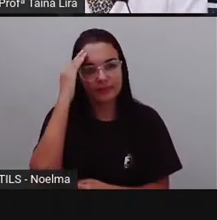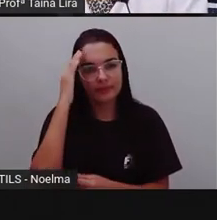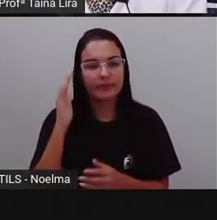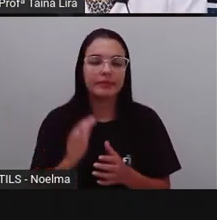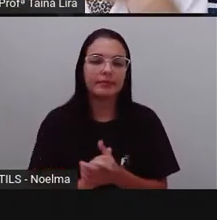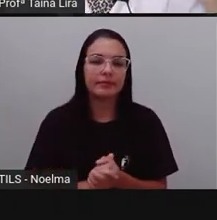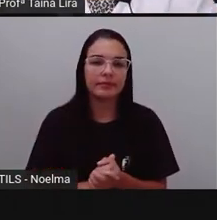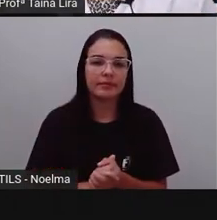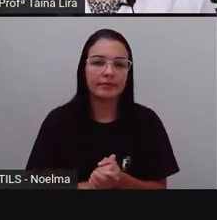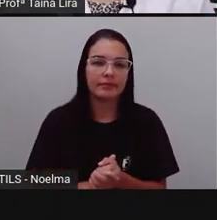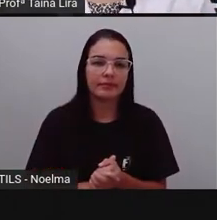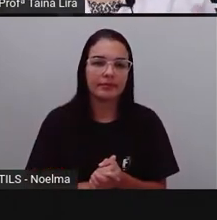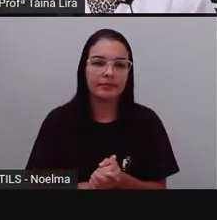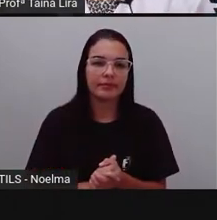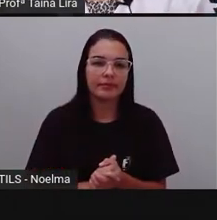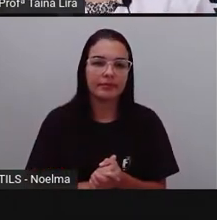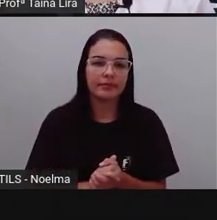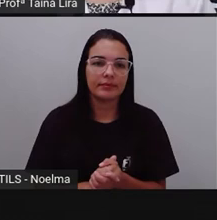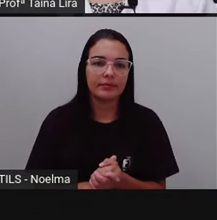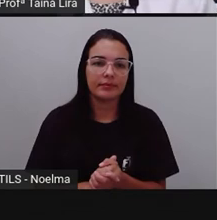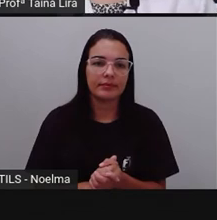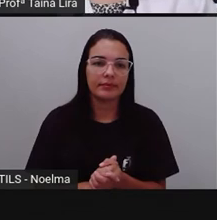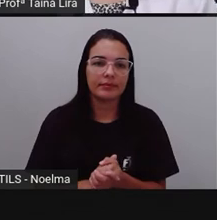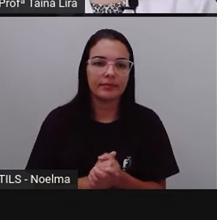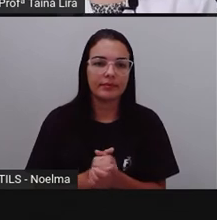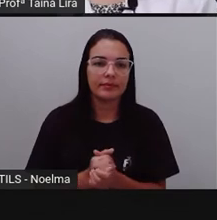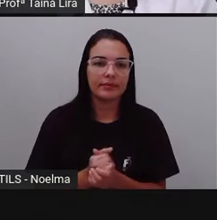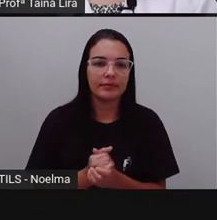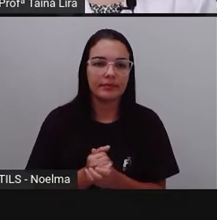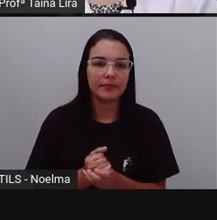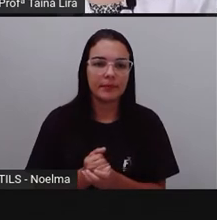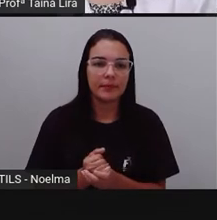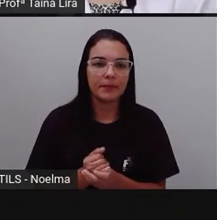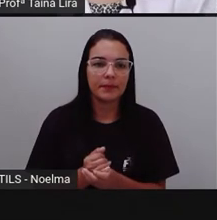comunidade, tá bom? Vamos lá.